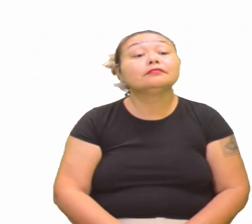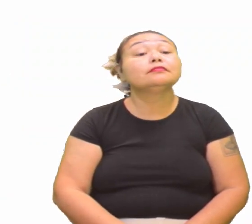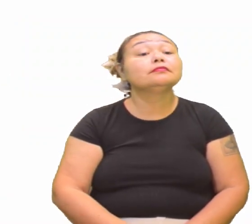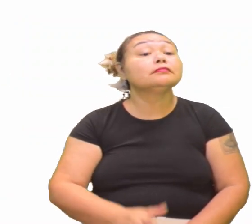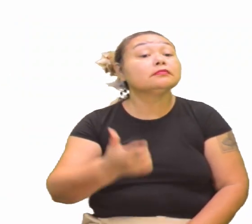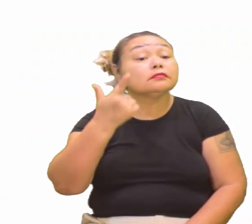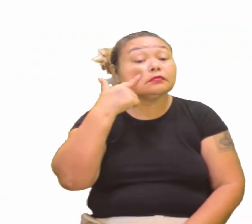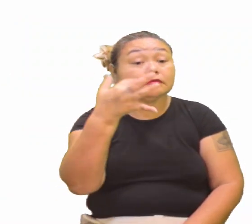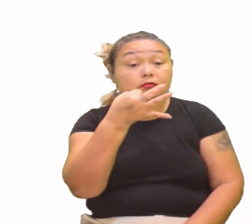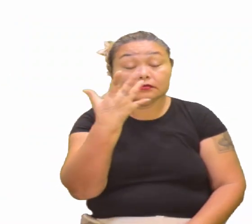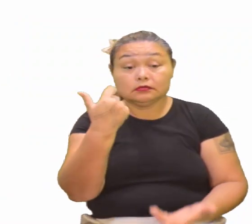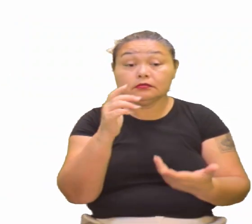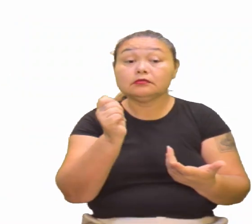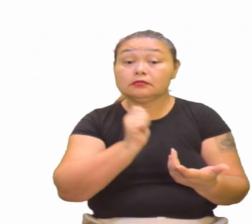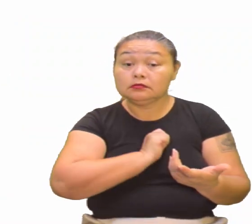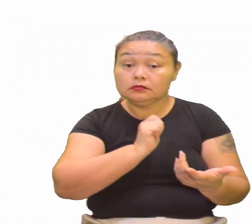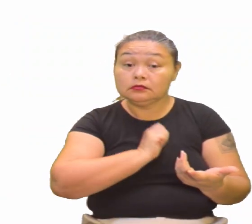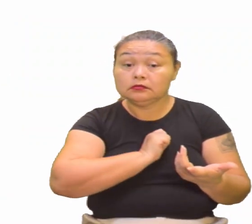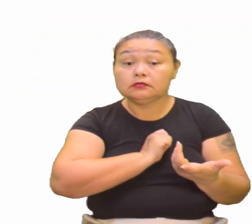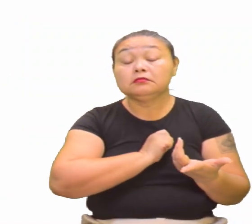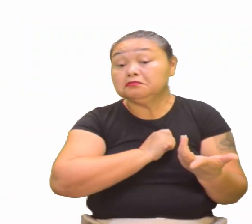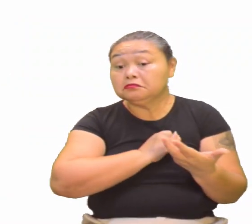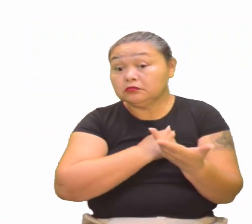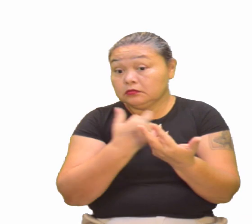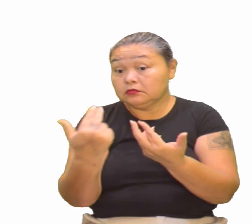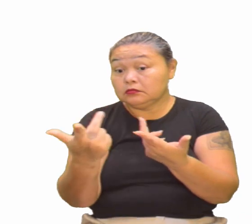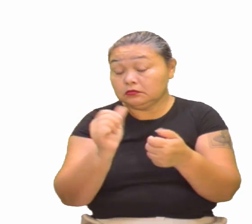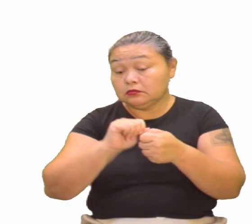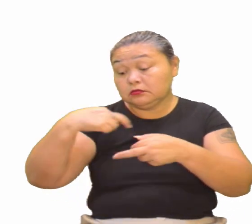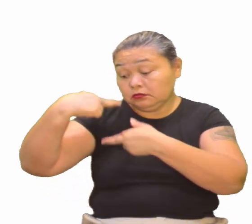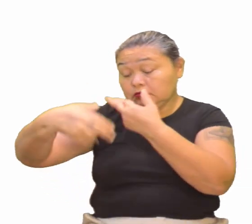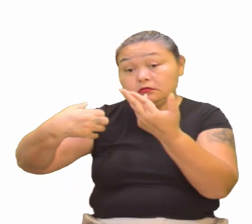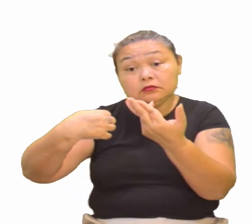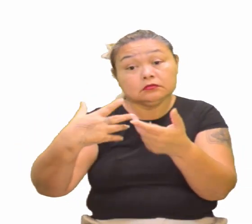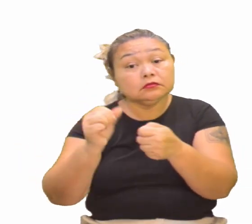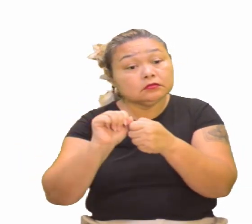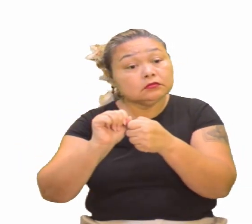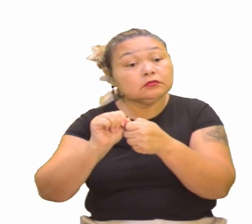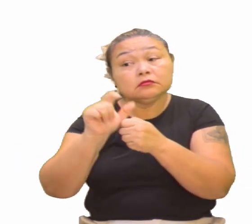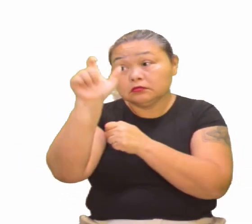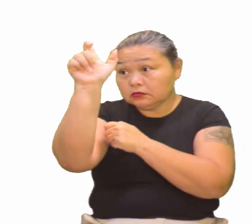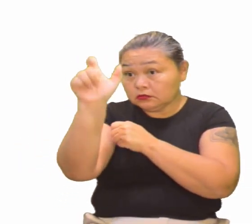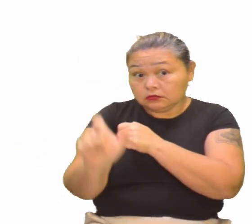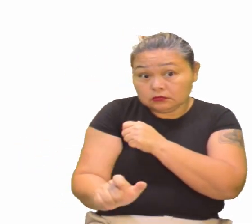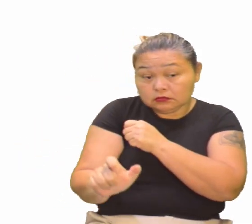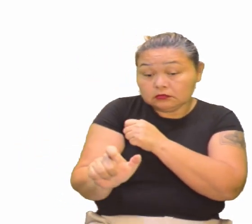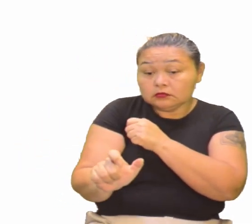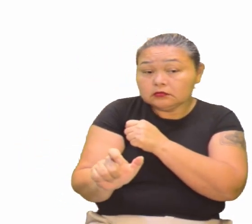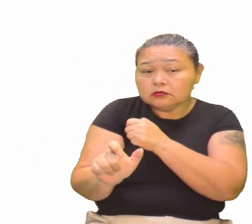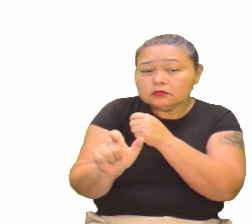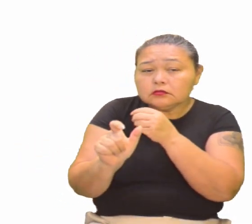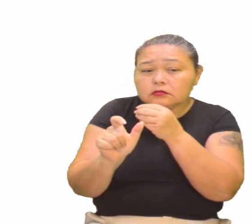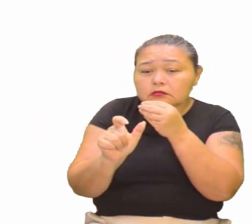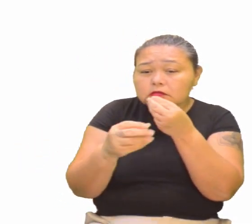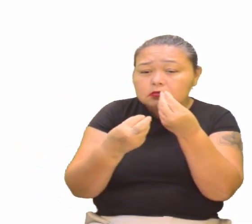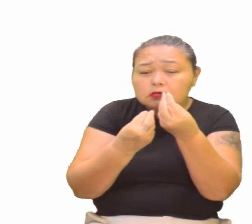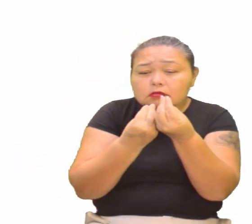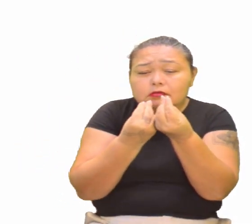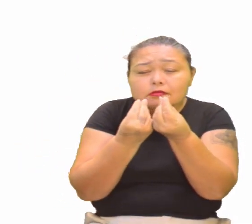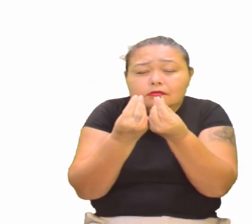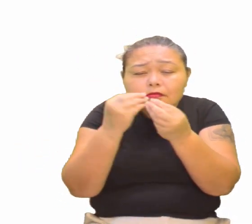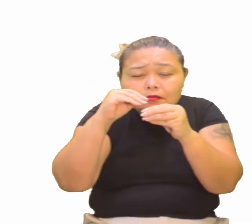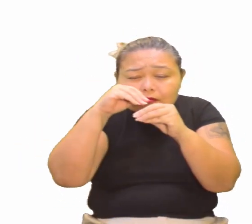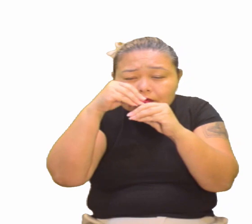há uma visão antropológica, né, comum na Renascença, que concebe o homem como um microcosmo,